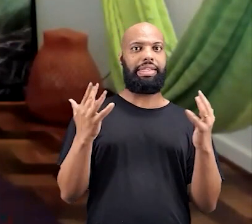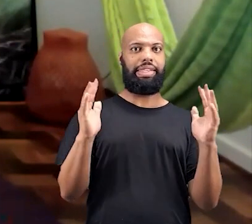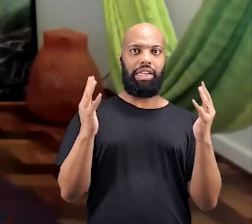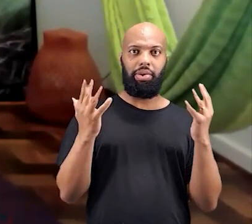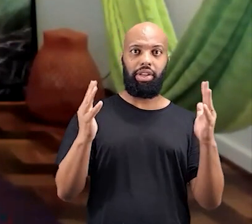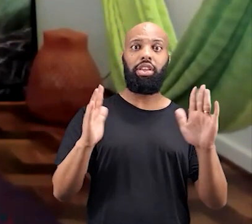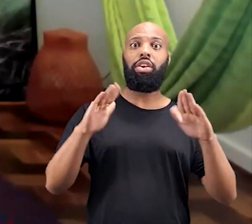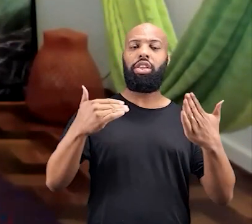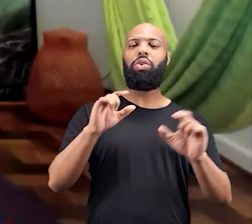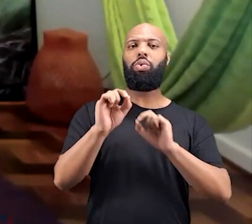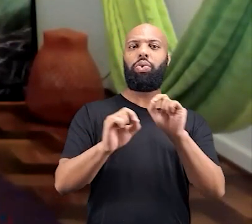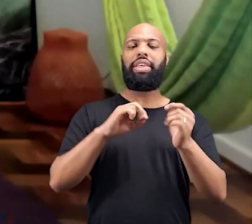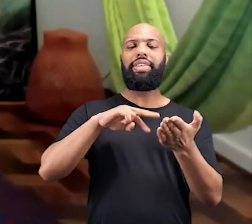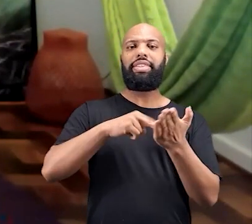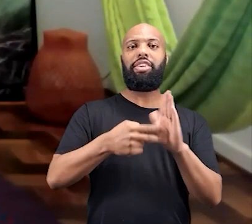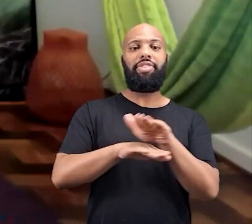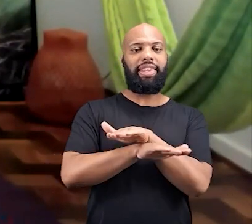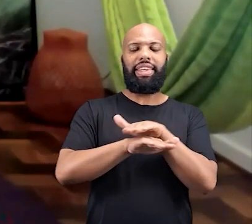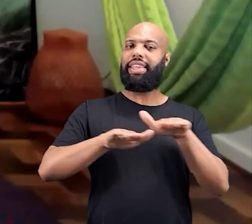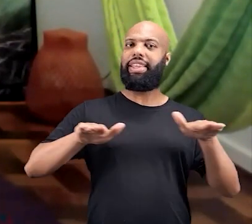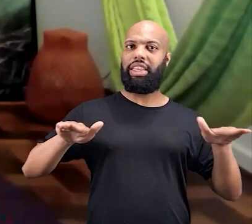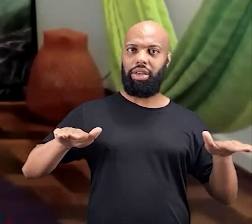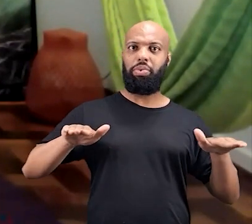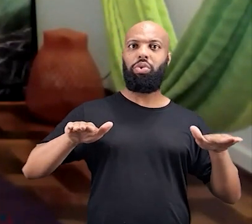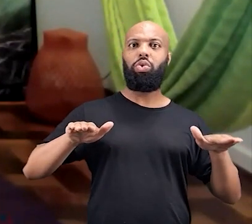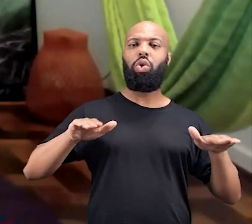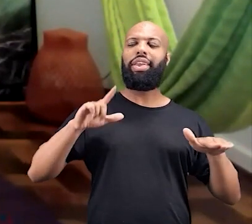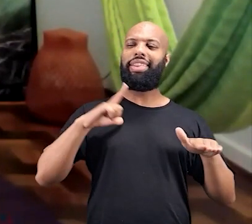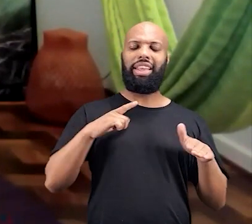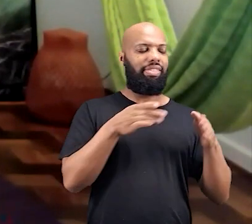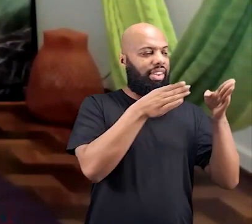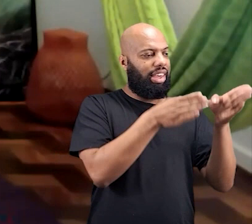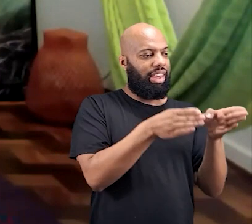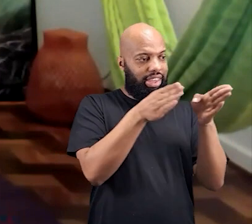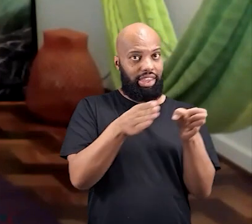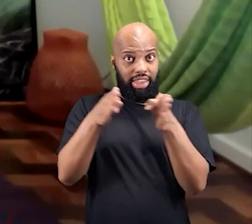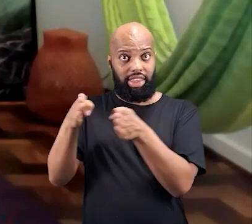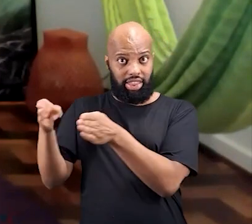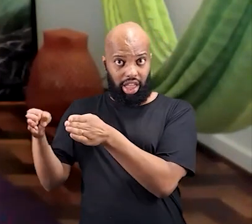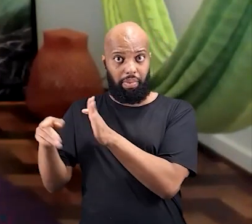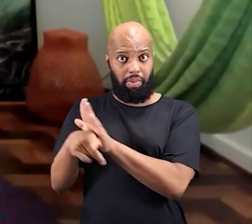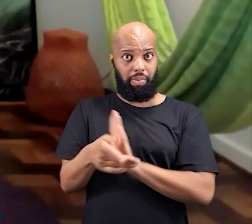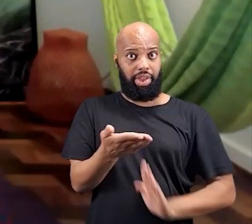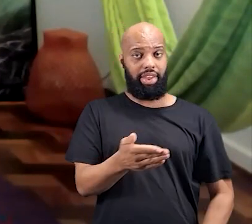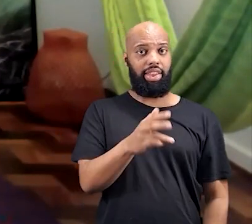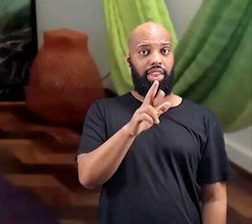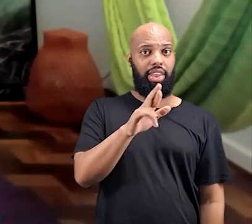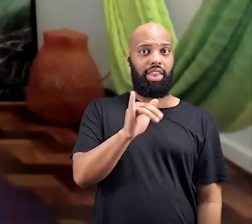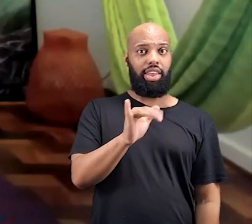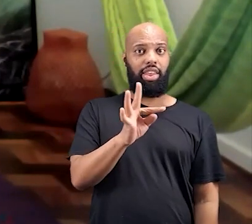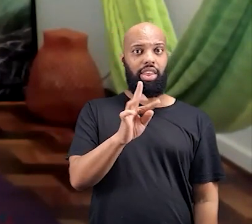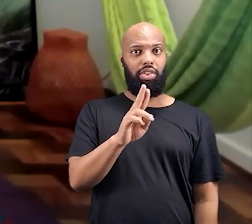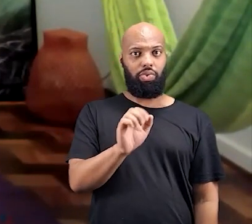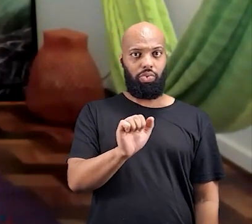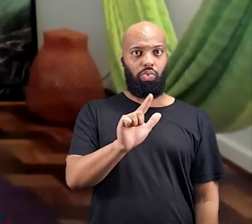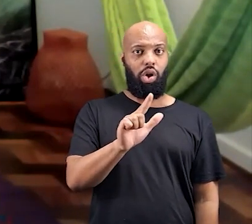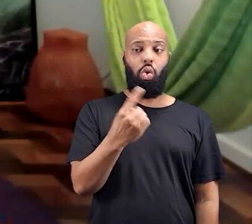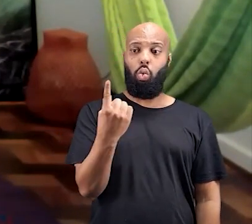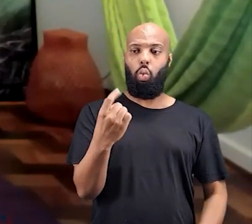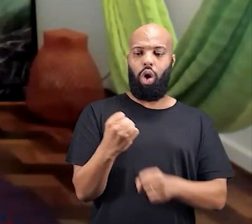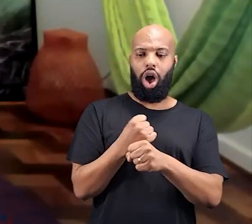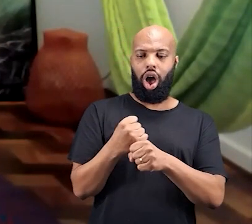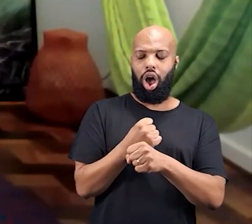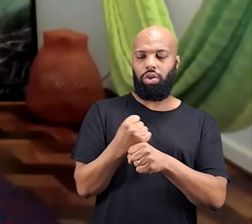momento, nessa celebração, é um término, né? De muitas etapas deste ritual.